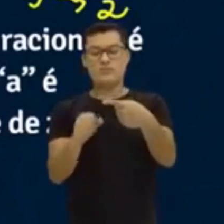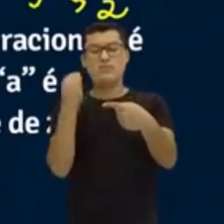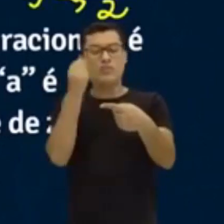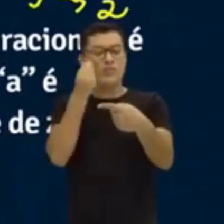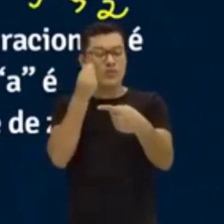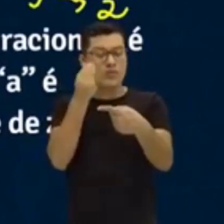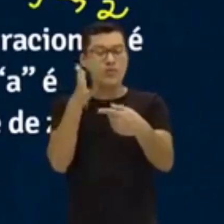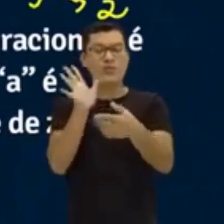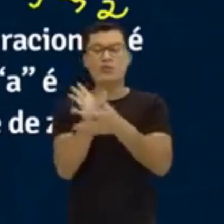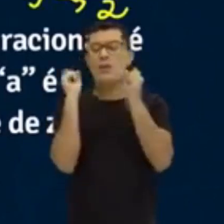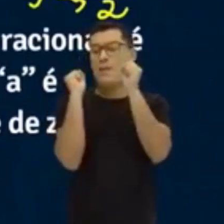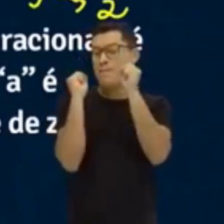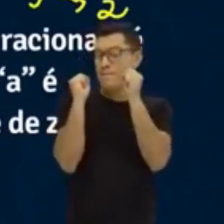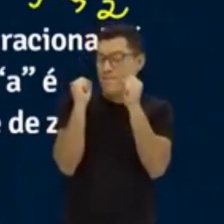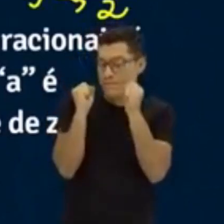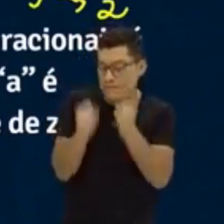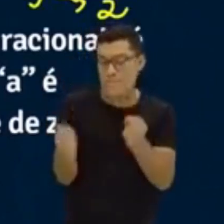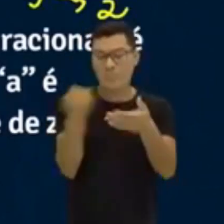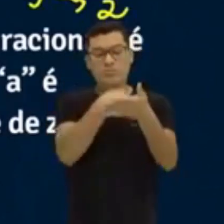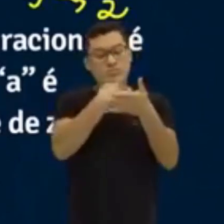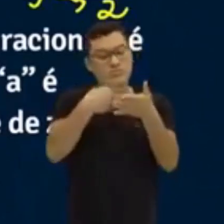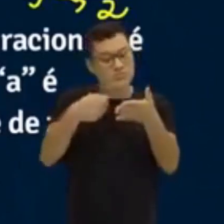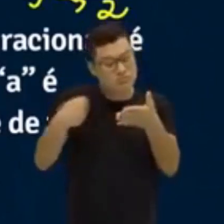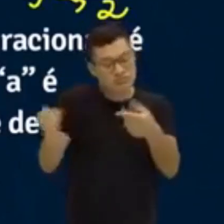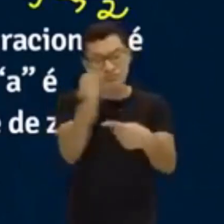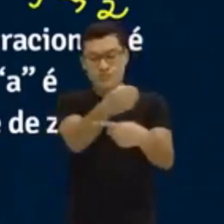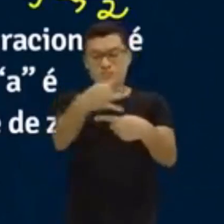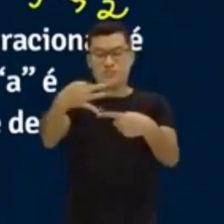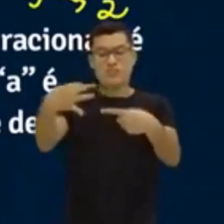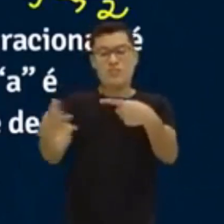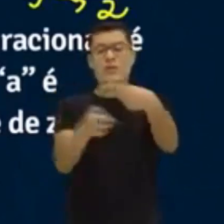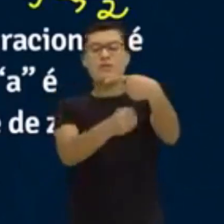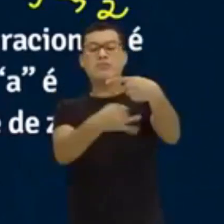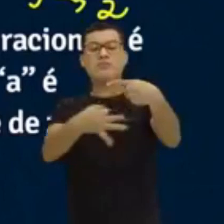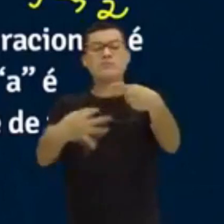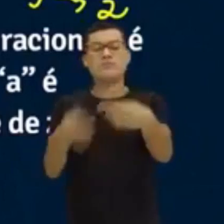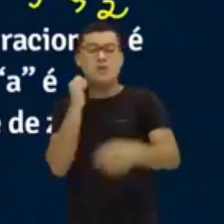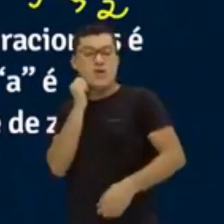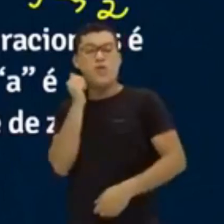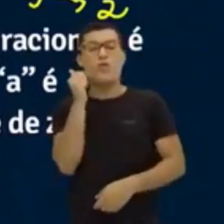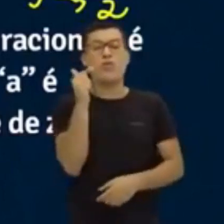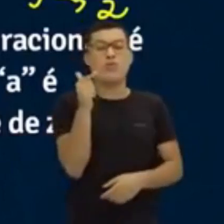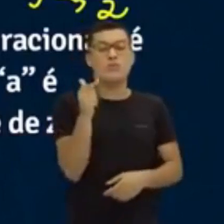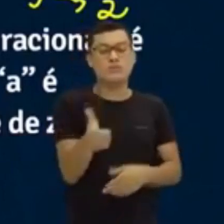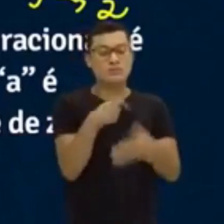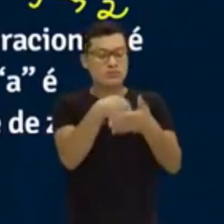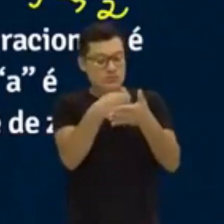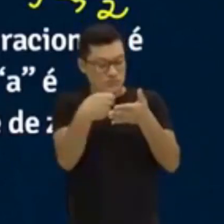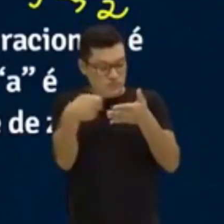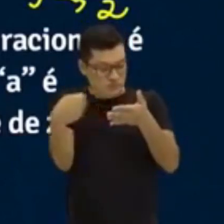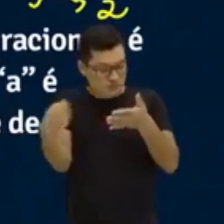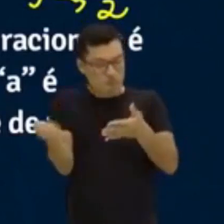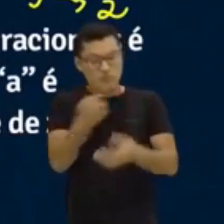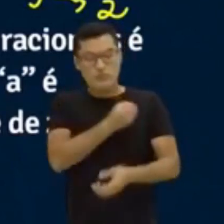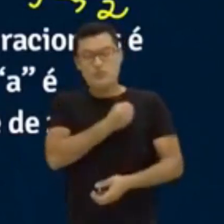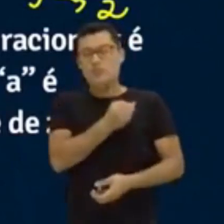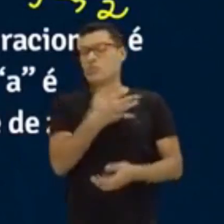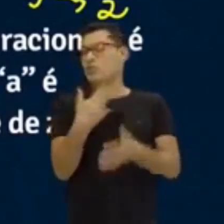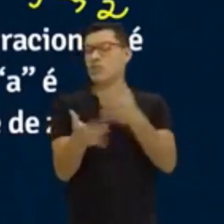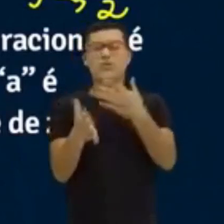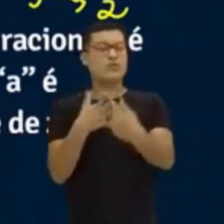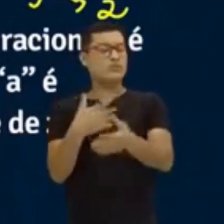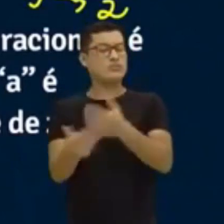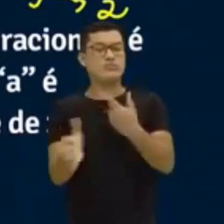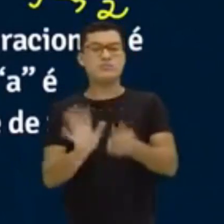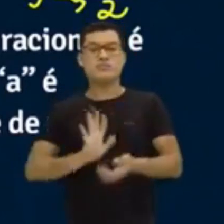que pode ser escrito na forma de uma fração. Então, se eu conseguir escrever aquele número, tanto faz como ele